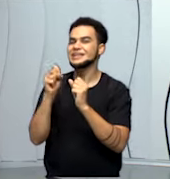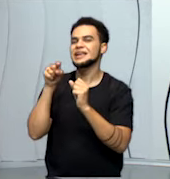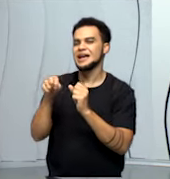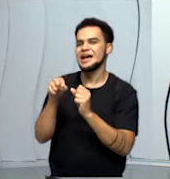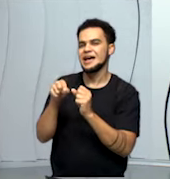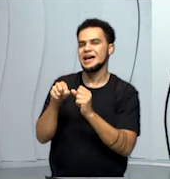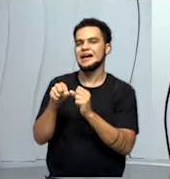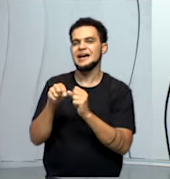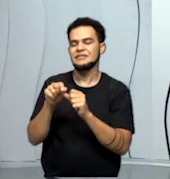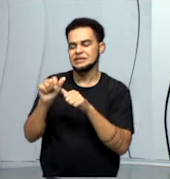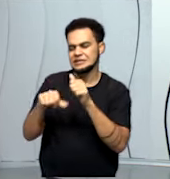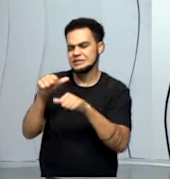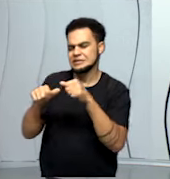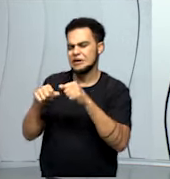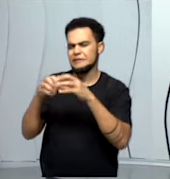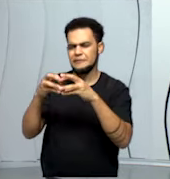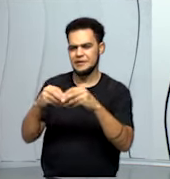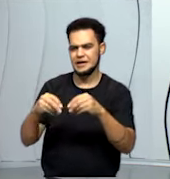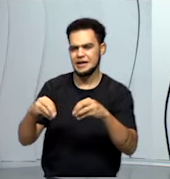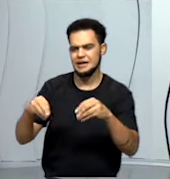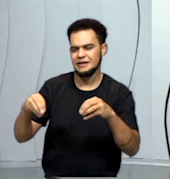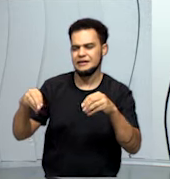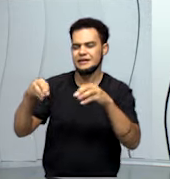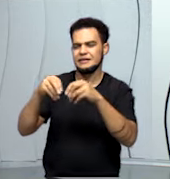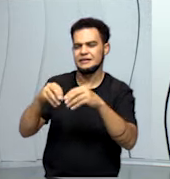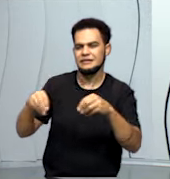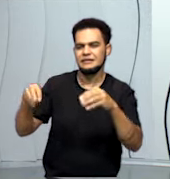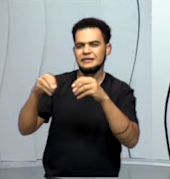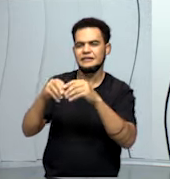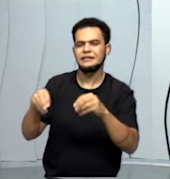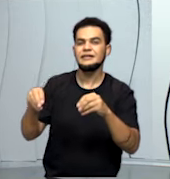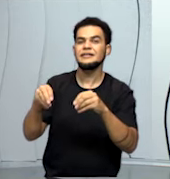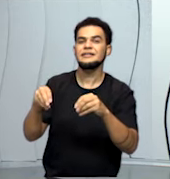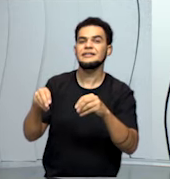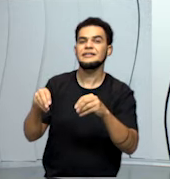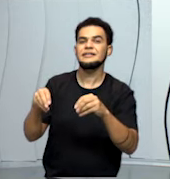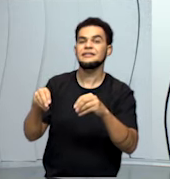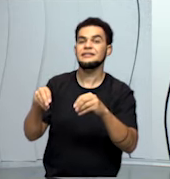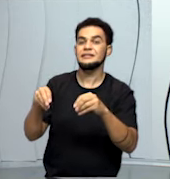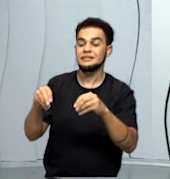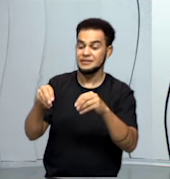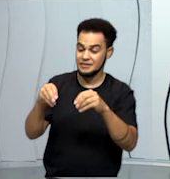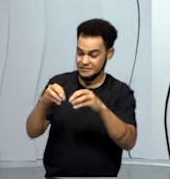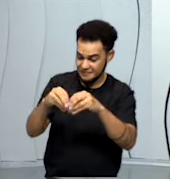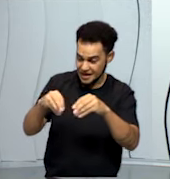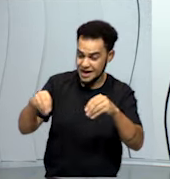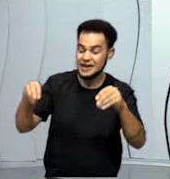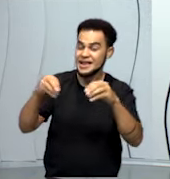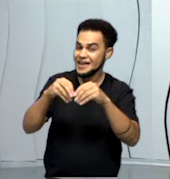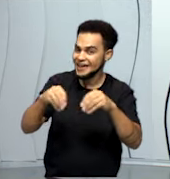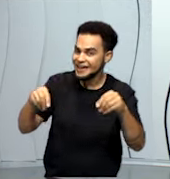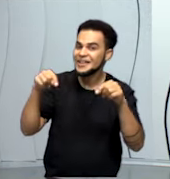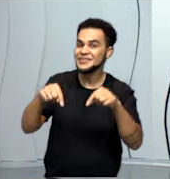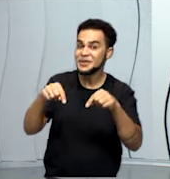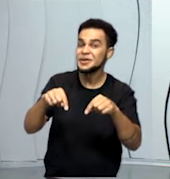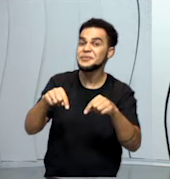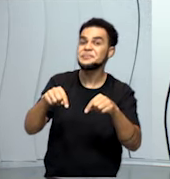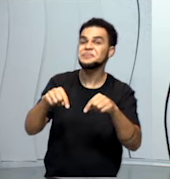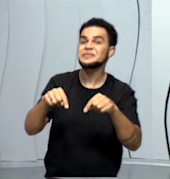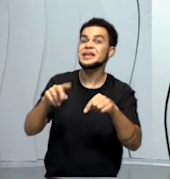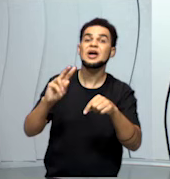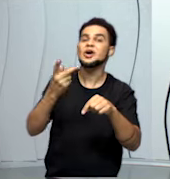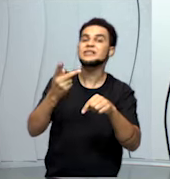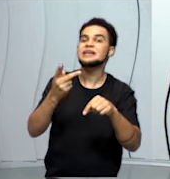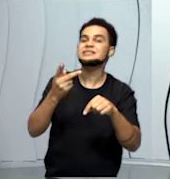para a indústria virar ração. Aí nós vamos ter um animal, nós vamos ter, geralmente os